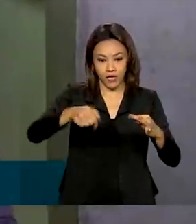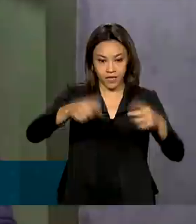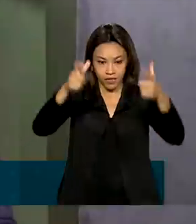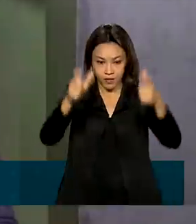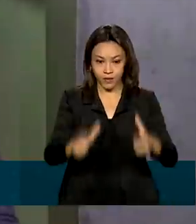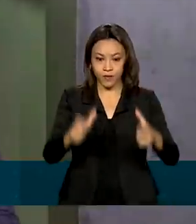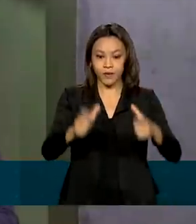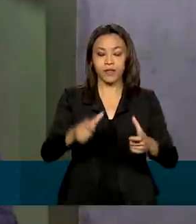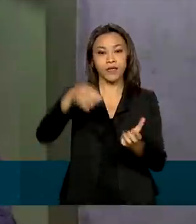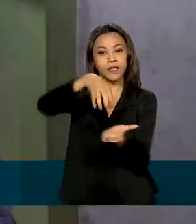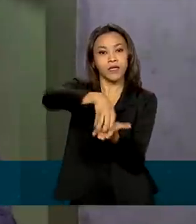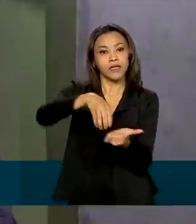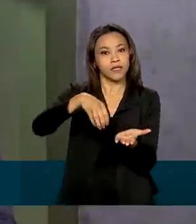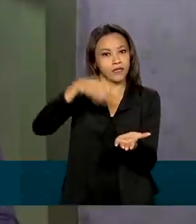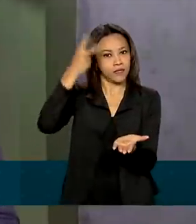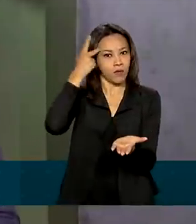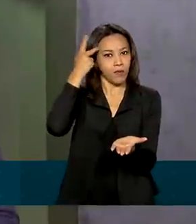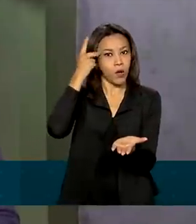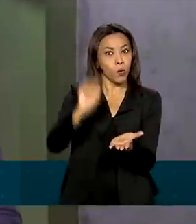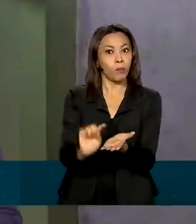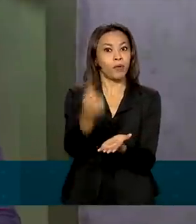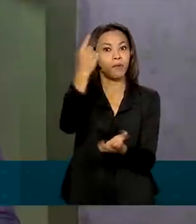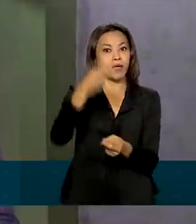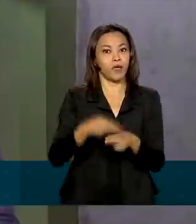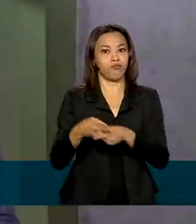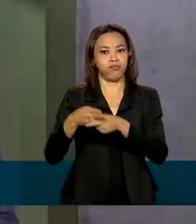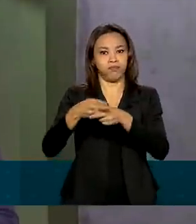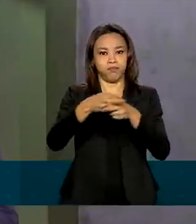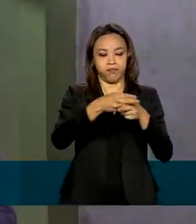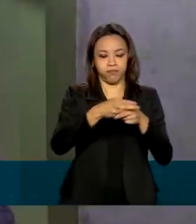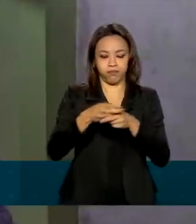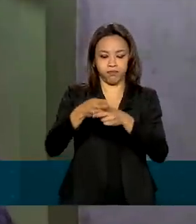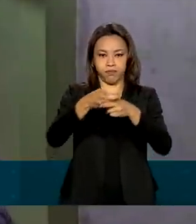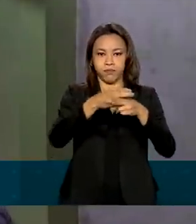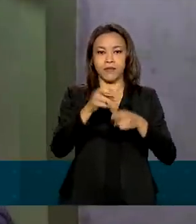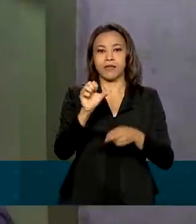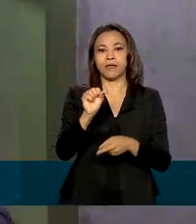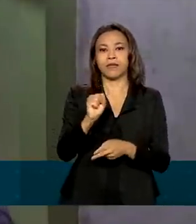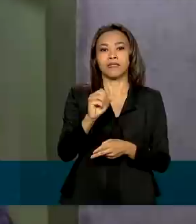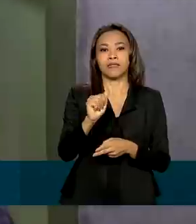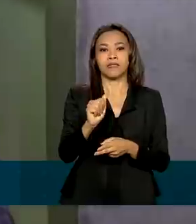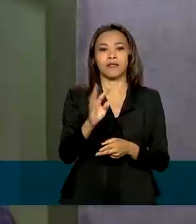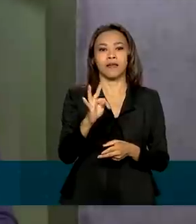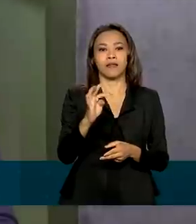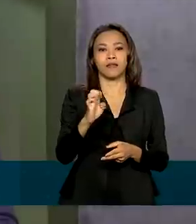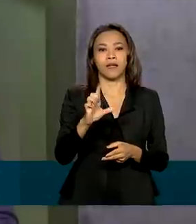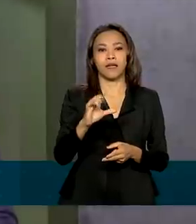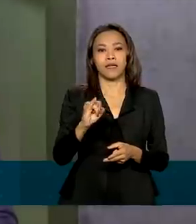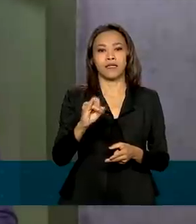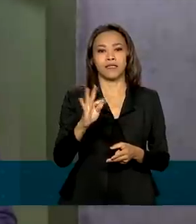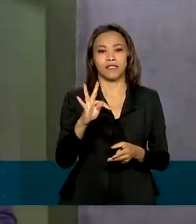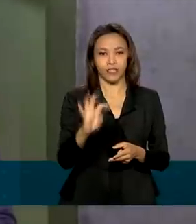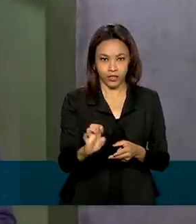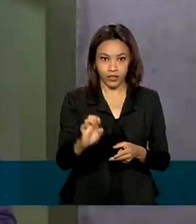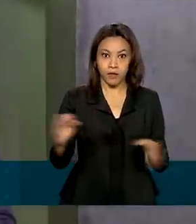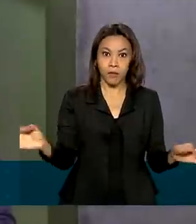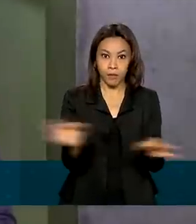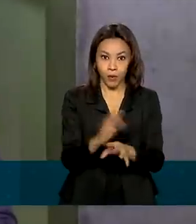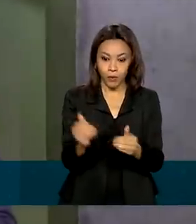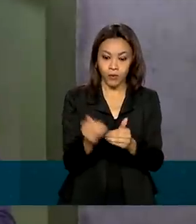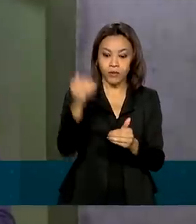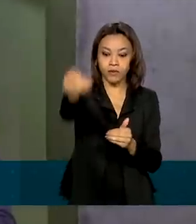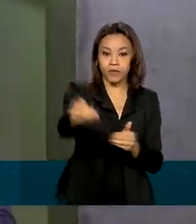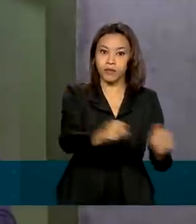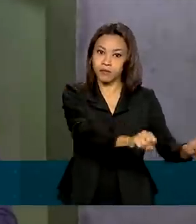Campos, em São Paulo, o primeiro satélite de grande complexidade, totalmente nacional, deve ficar pronto nas próximas